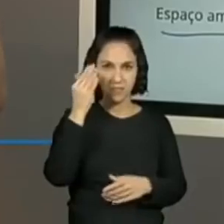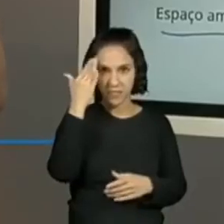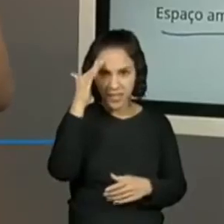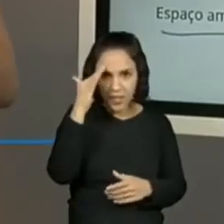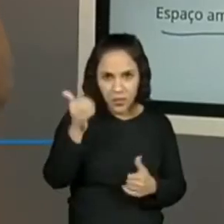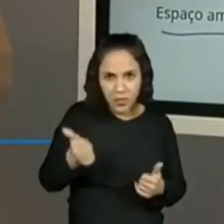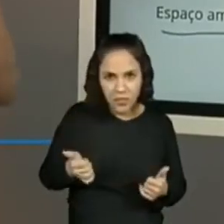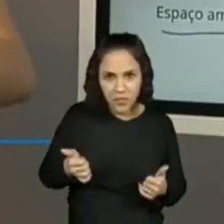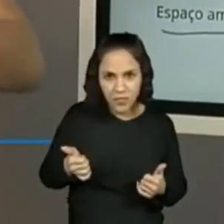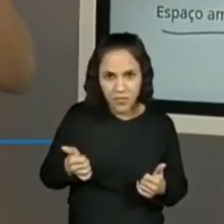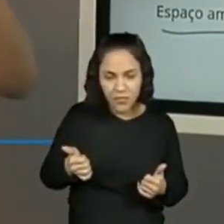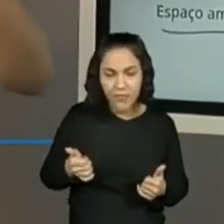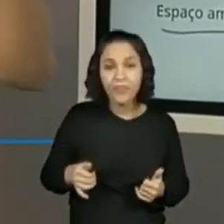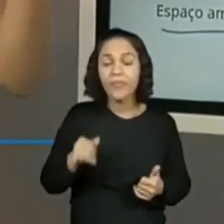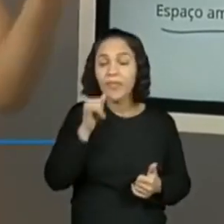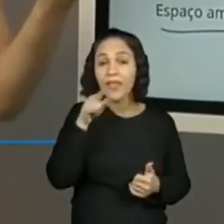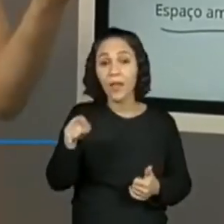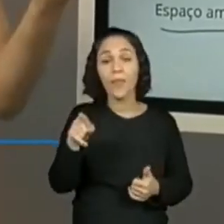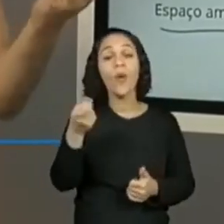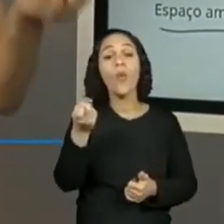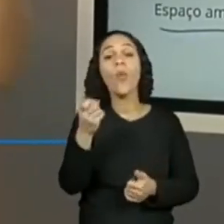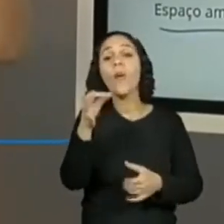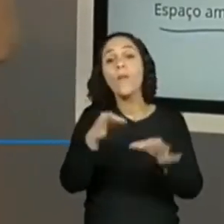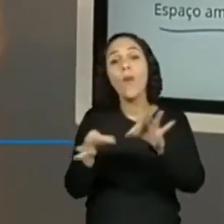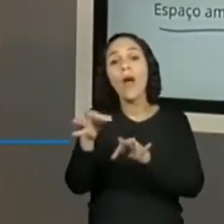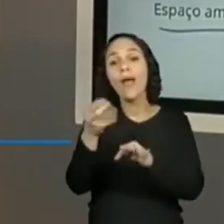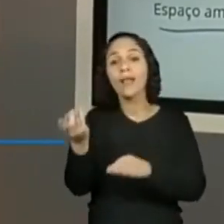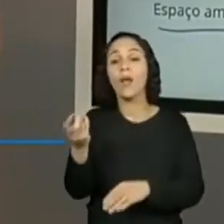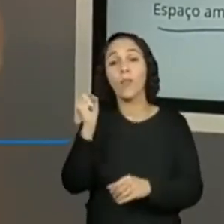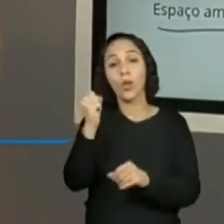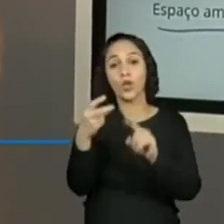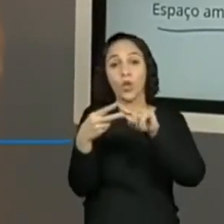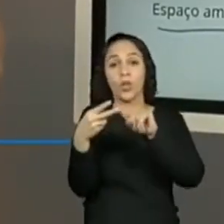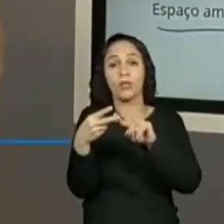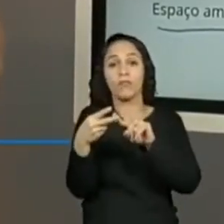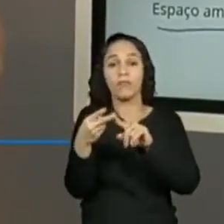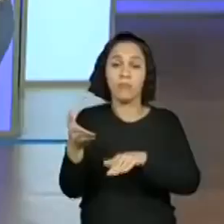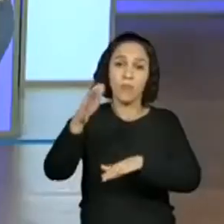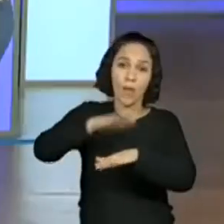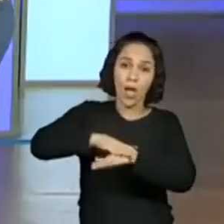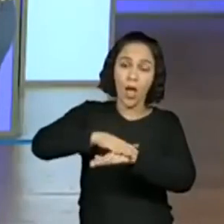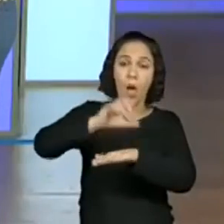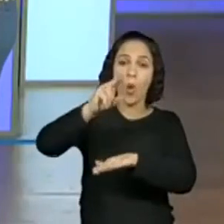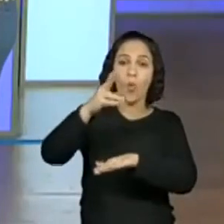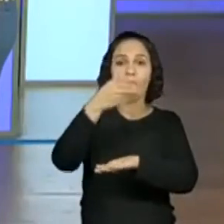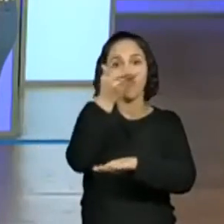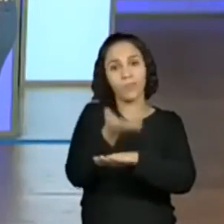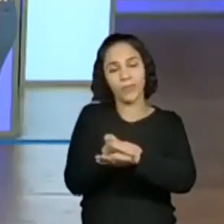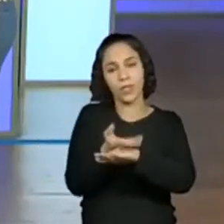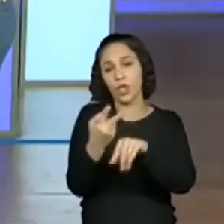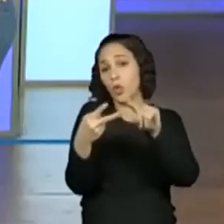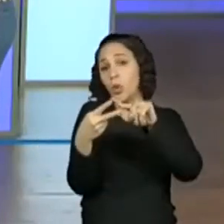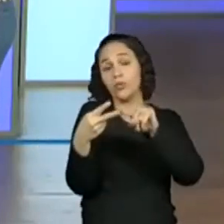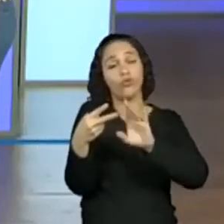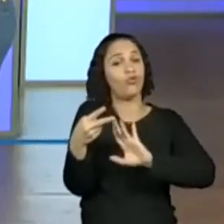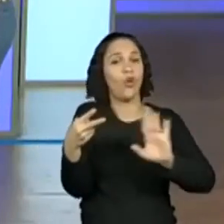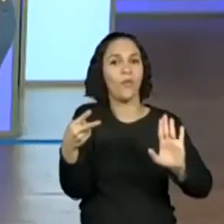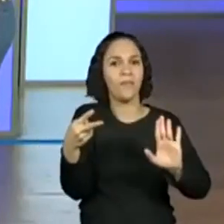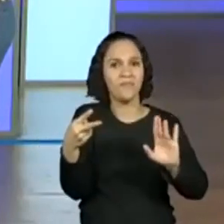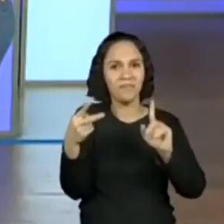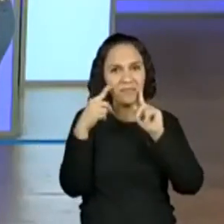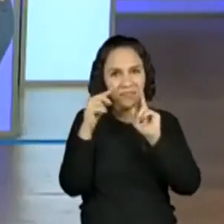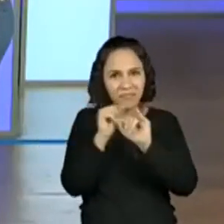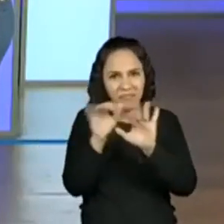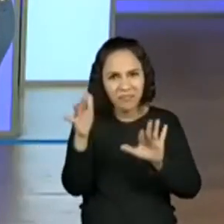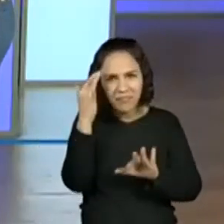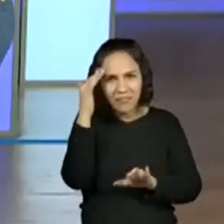entender? Então, no experimento do jogo da moeda, espaço amostral dois. Deu pra entender? Tá claro, Prô?